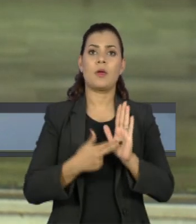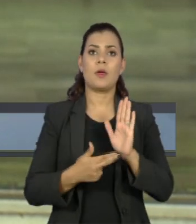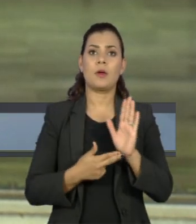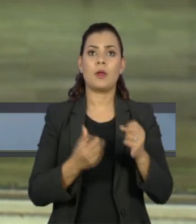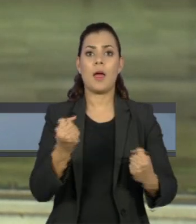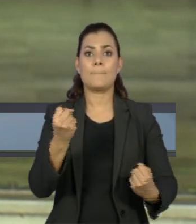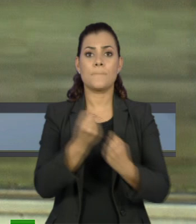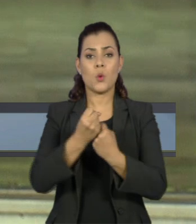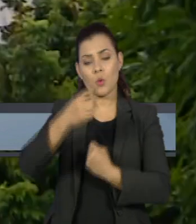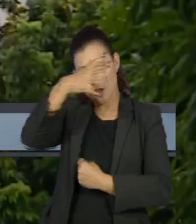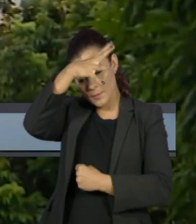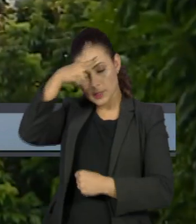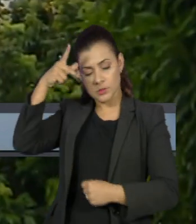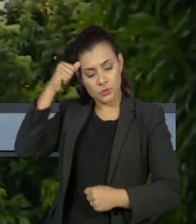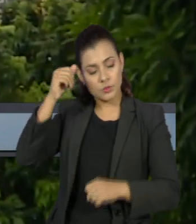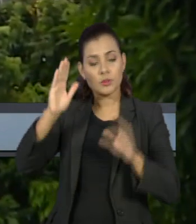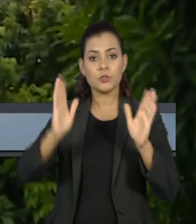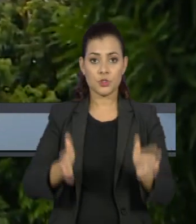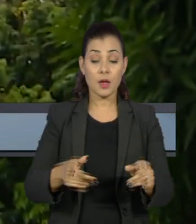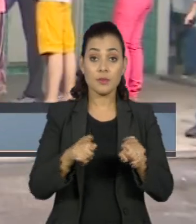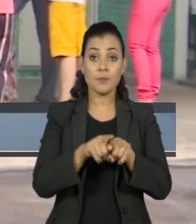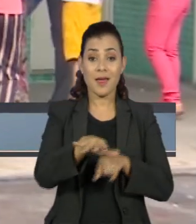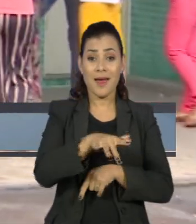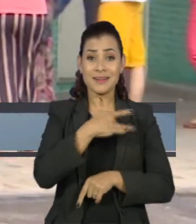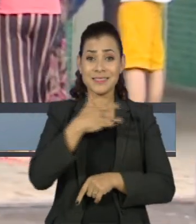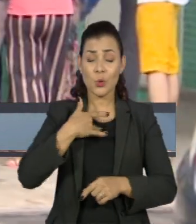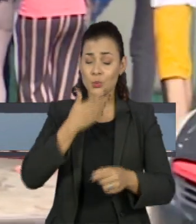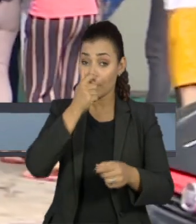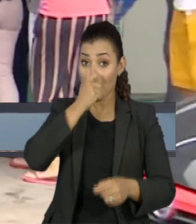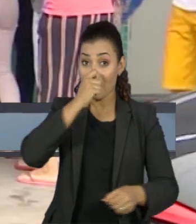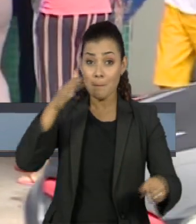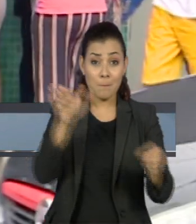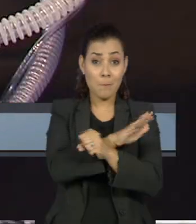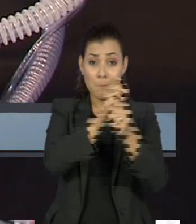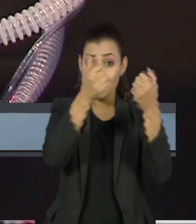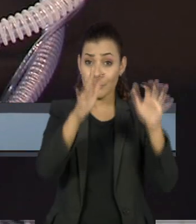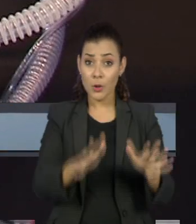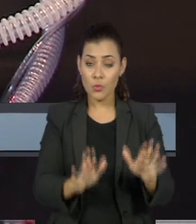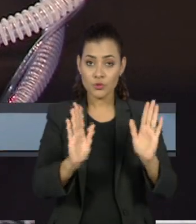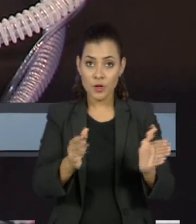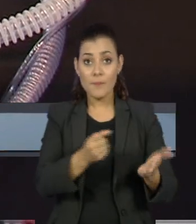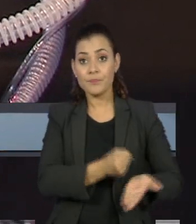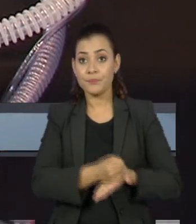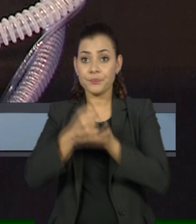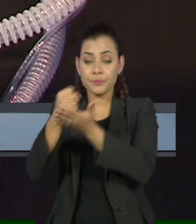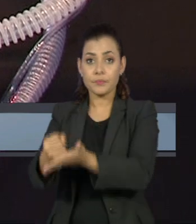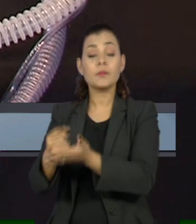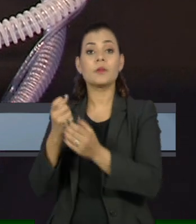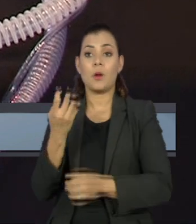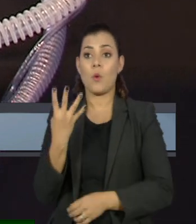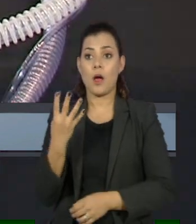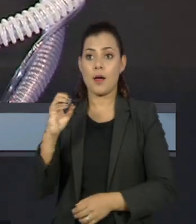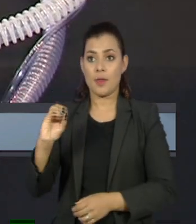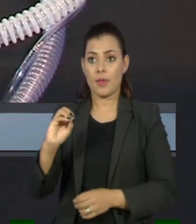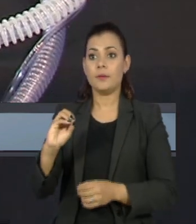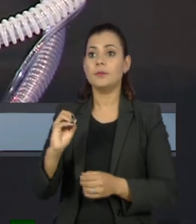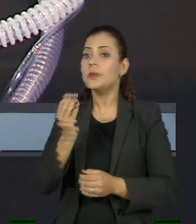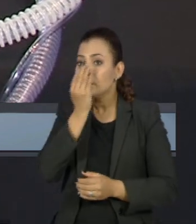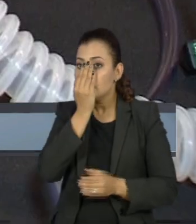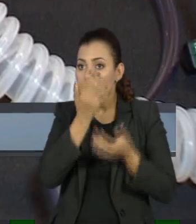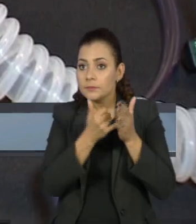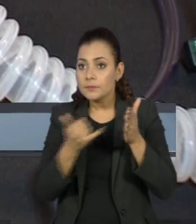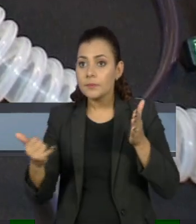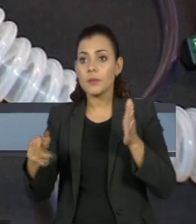auxílio ao Amazonas, onde o sistema de saúde colapsou. Serão enviados ao estado 40 respiradores